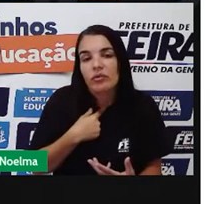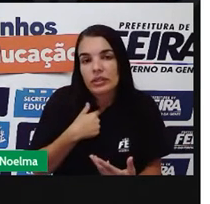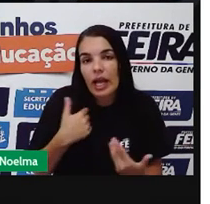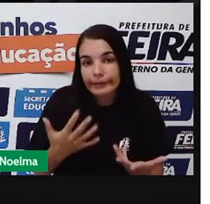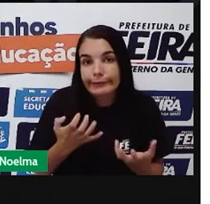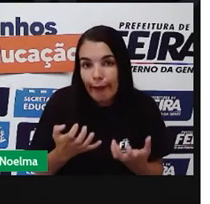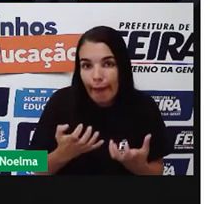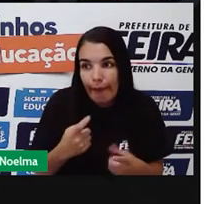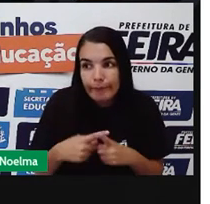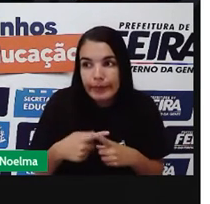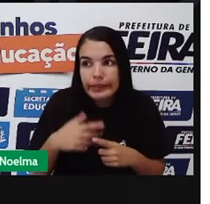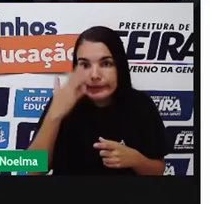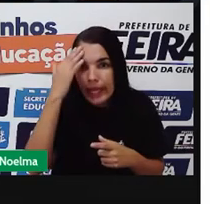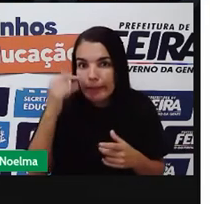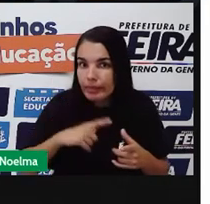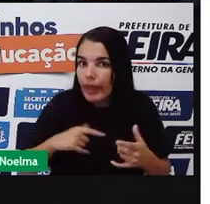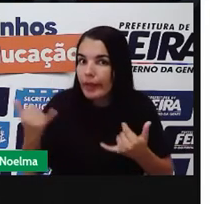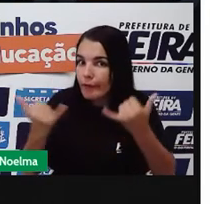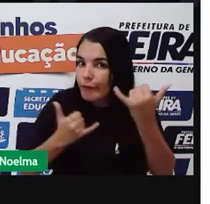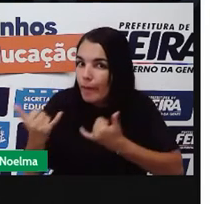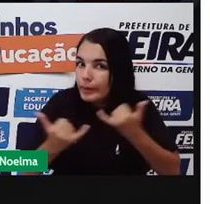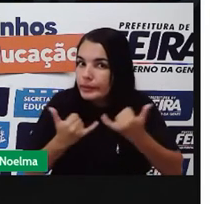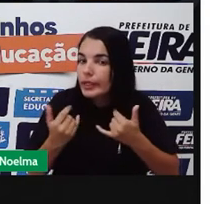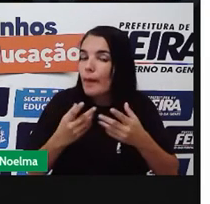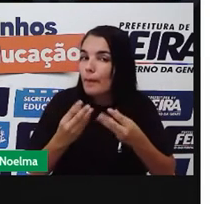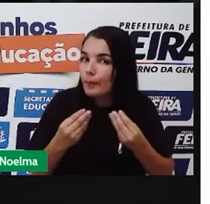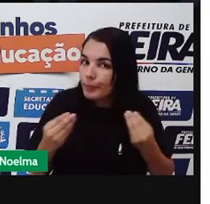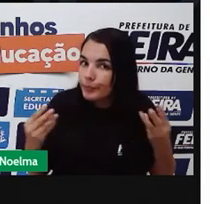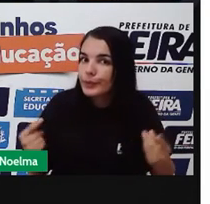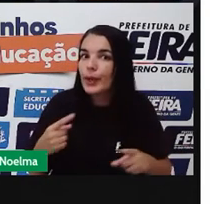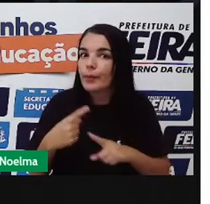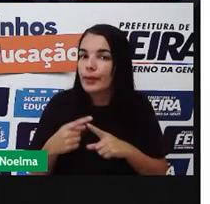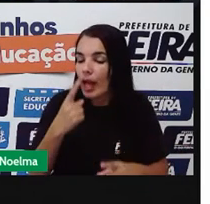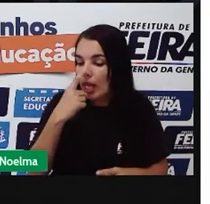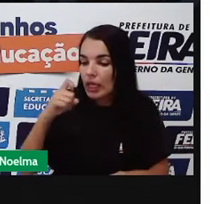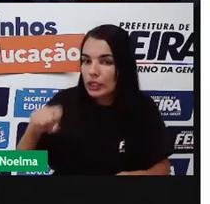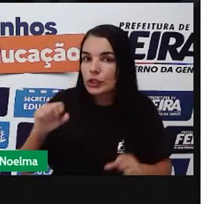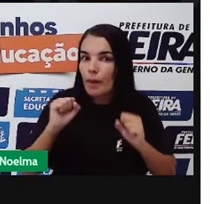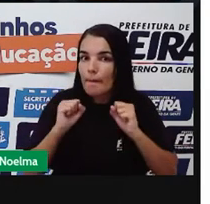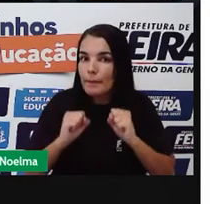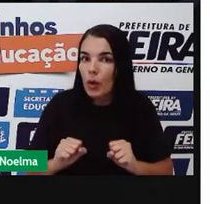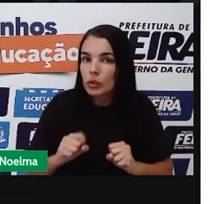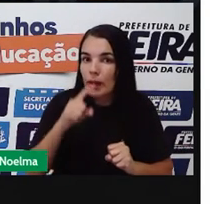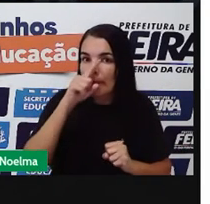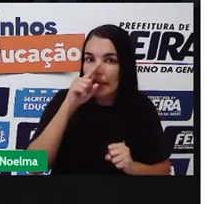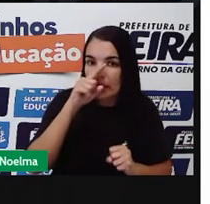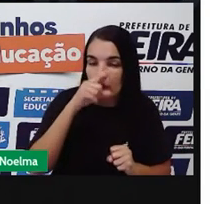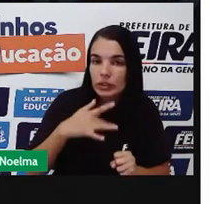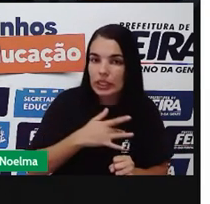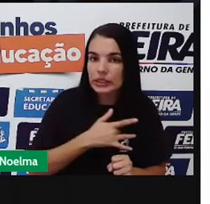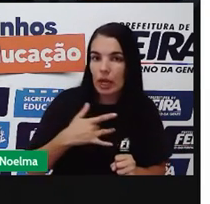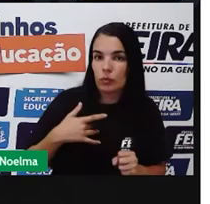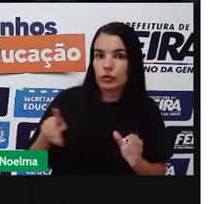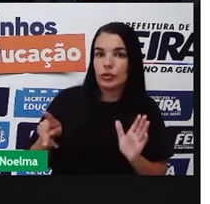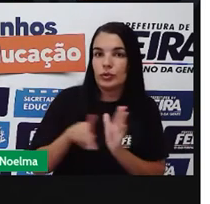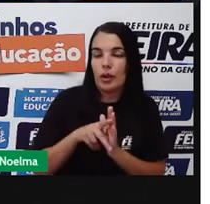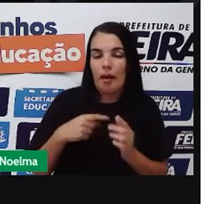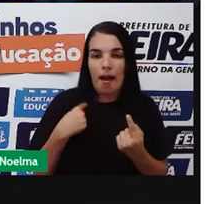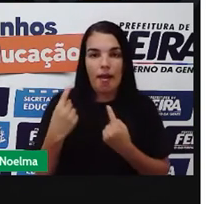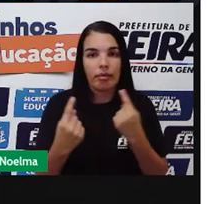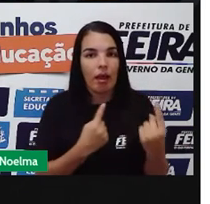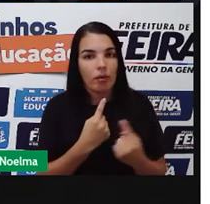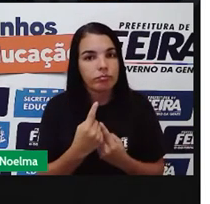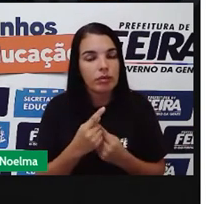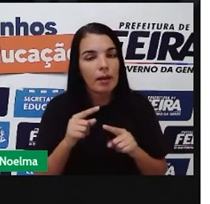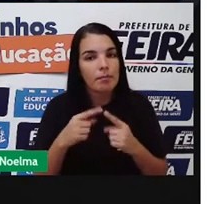hoje em dia a gente já, tem informação e a gente sabe o quanto que esses lixos podem prejudicar a nossa saúde, não só a nossa saúde, mas até